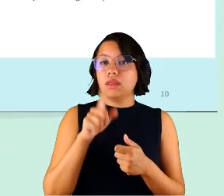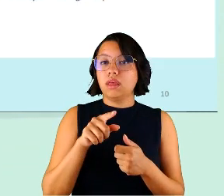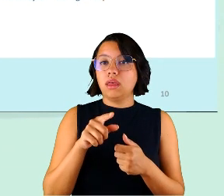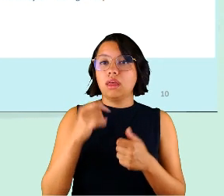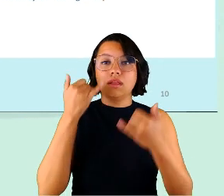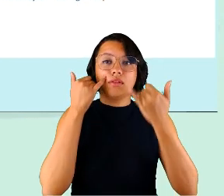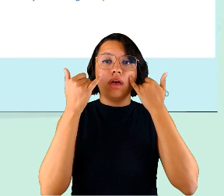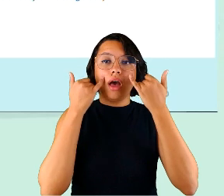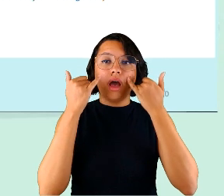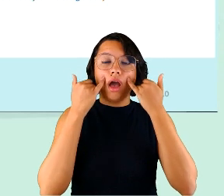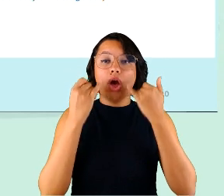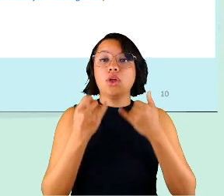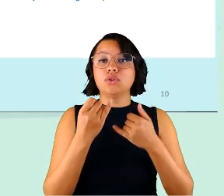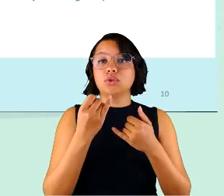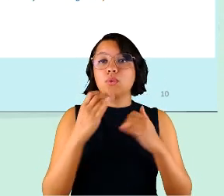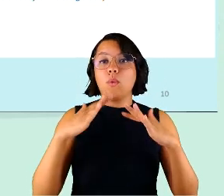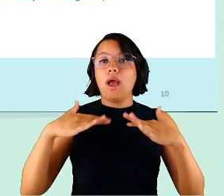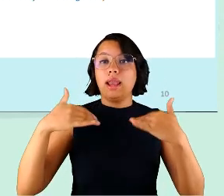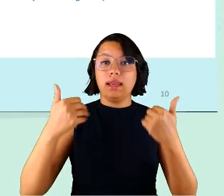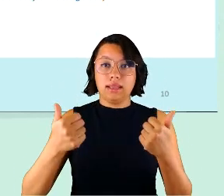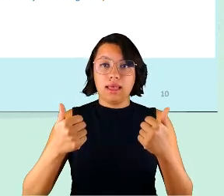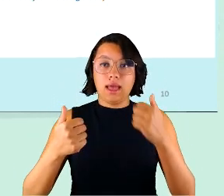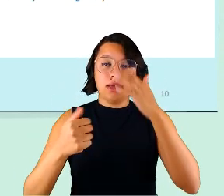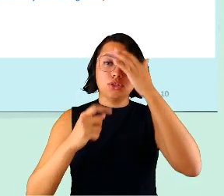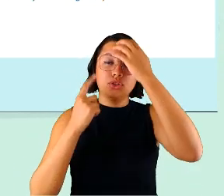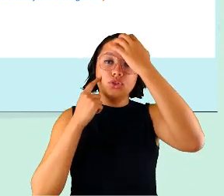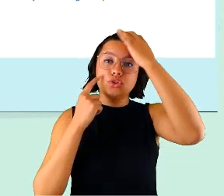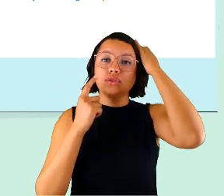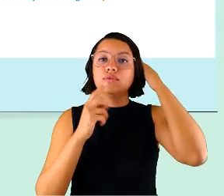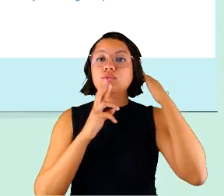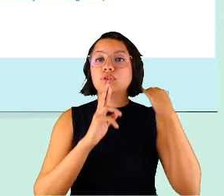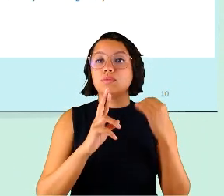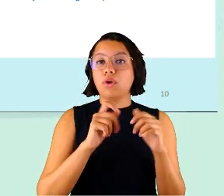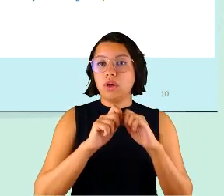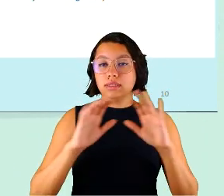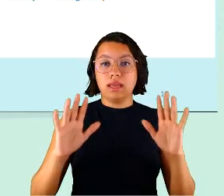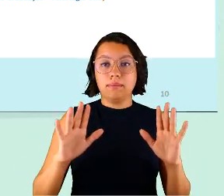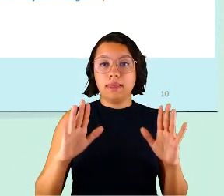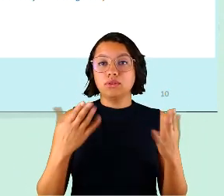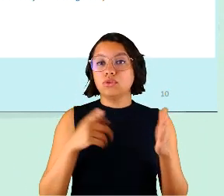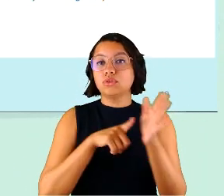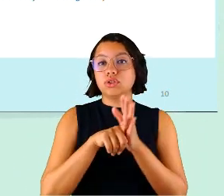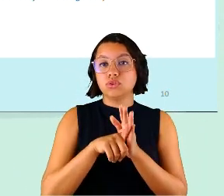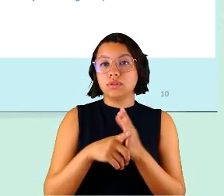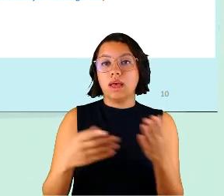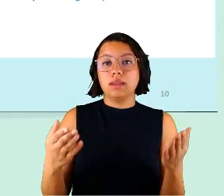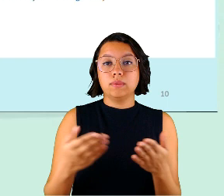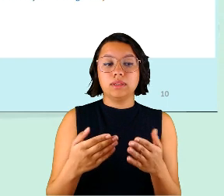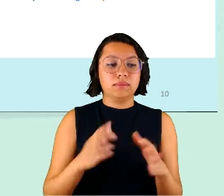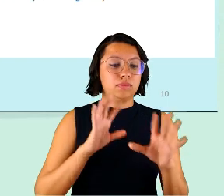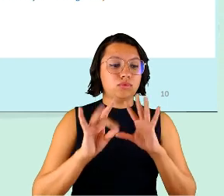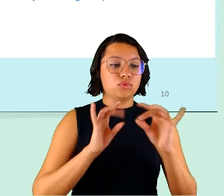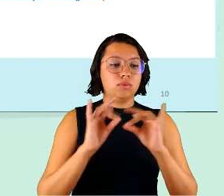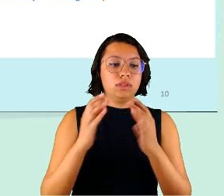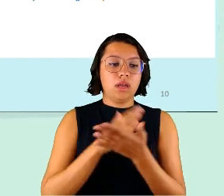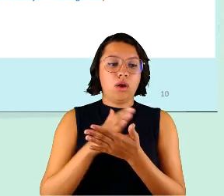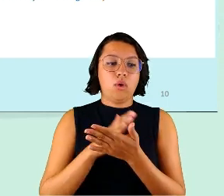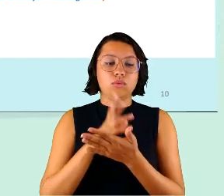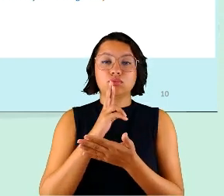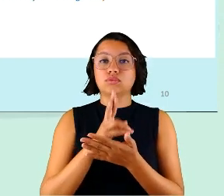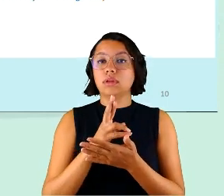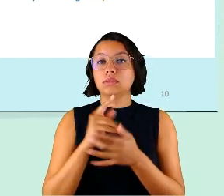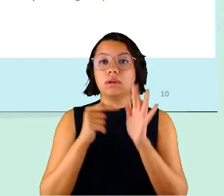dos dados qualitativos que a gente viu de respostas abertas dos nossos questionários e aqui eu vou escolher alguns